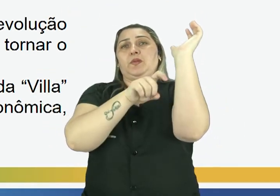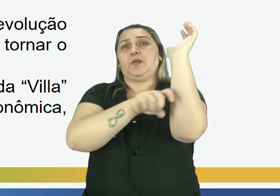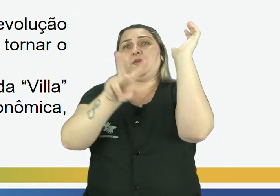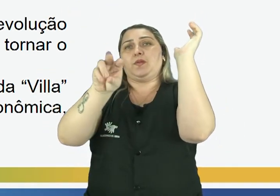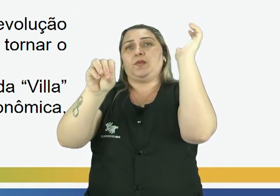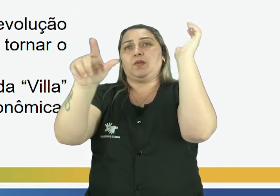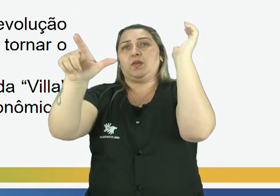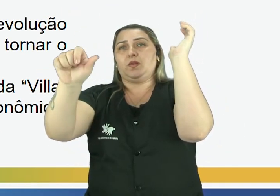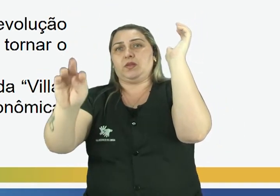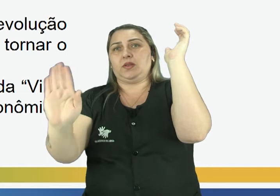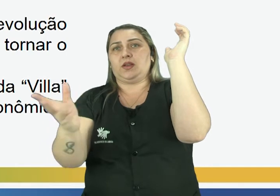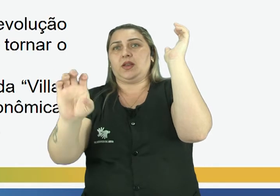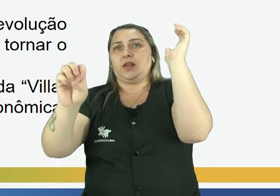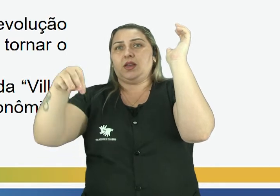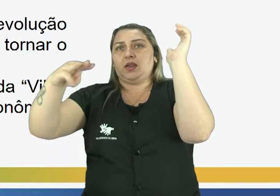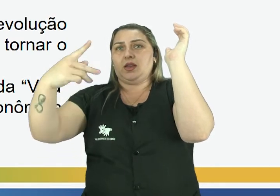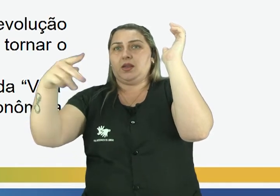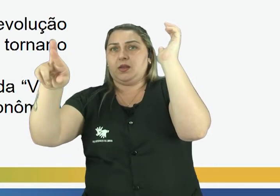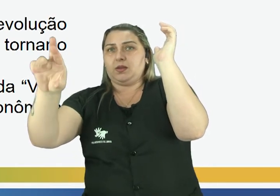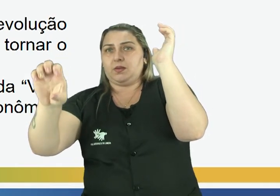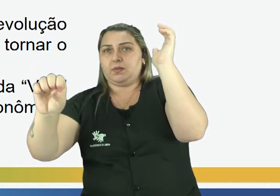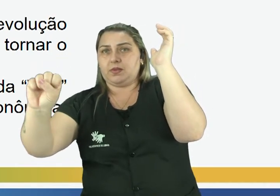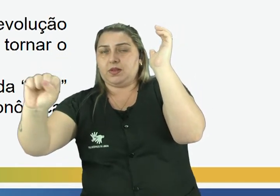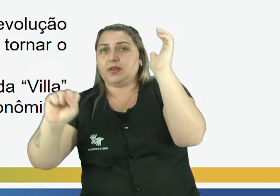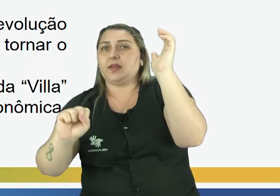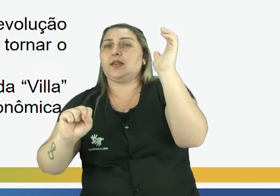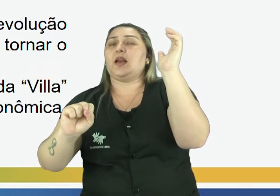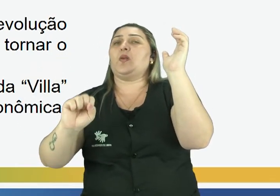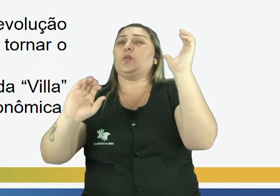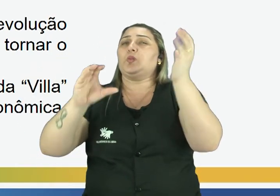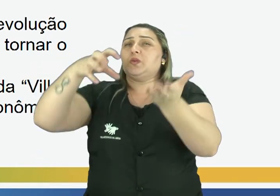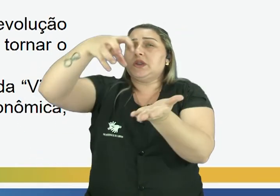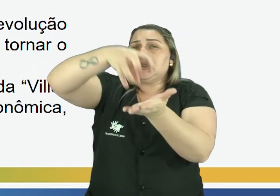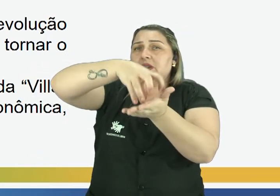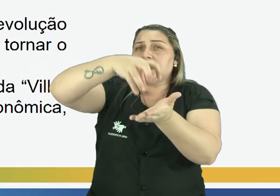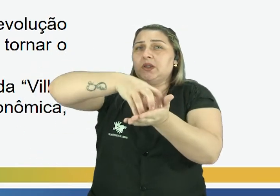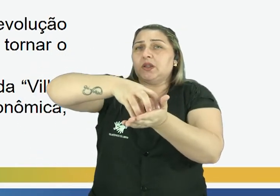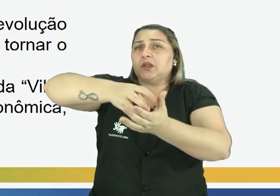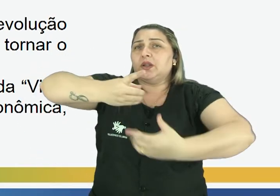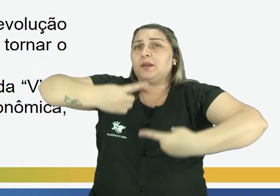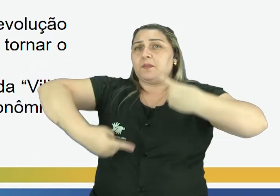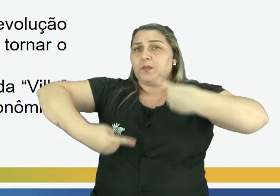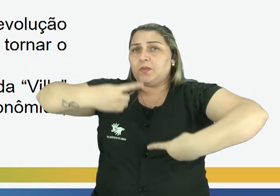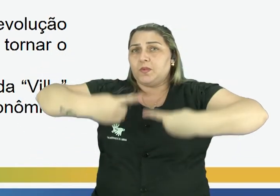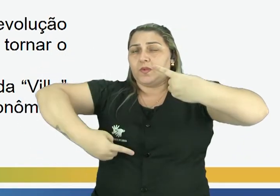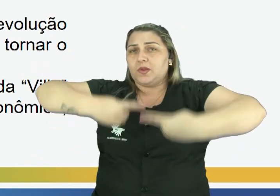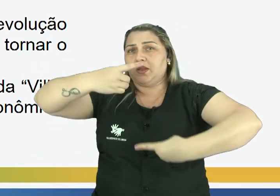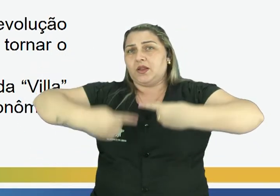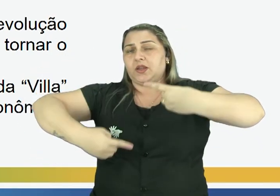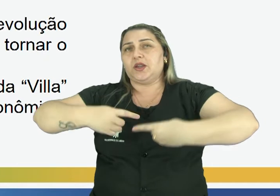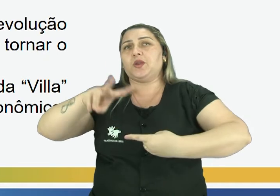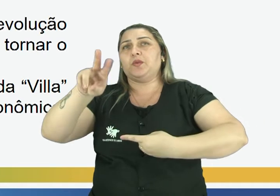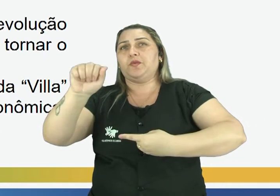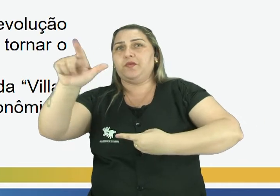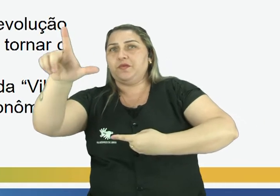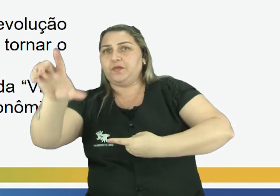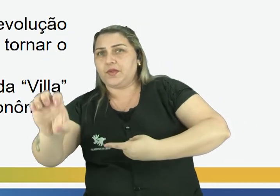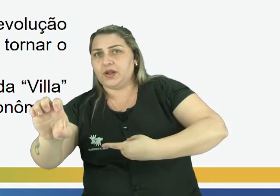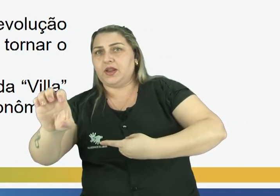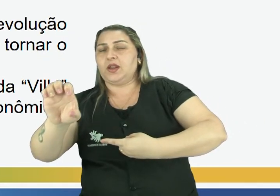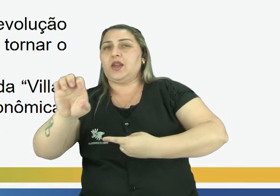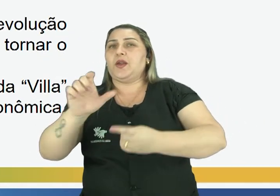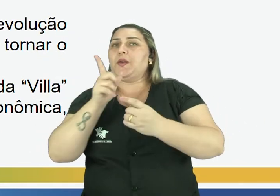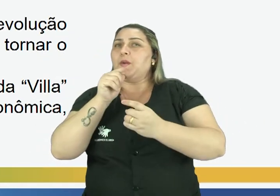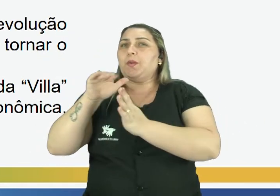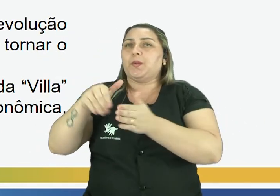empresa a se tornar o centro do poder político no Vale do Rio Acre. Por que que tem esse volta da empresa,